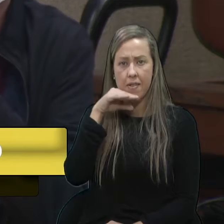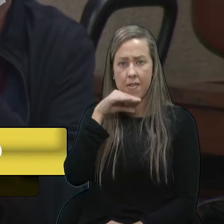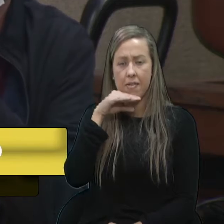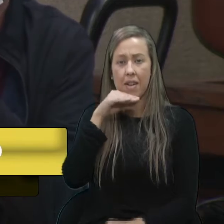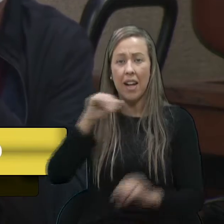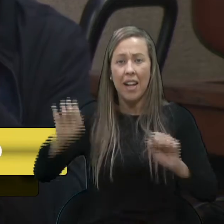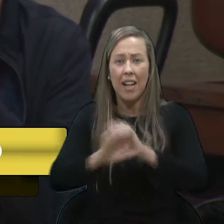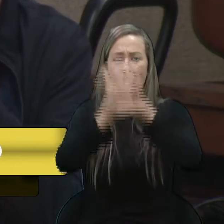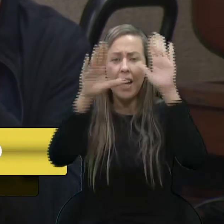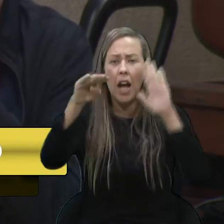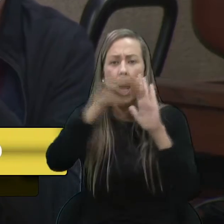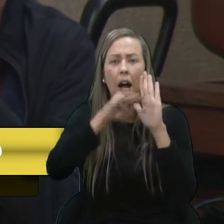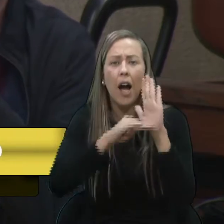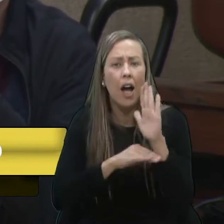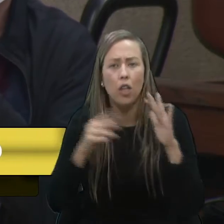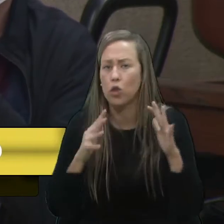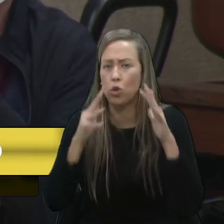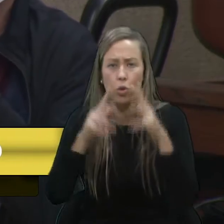todas as classes, todas,